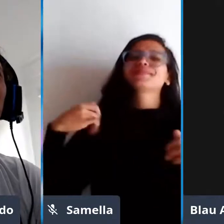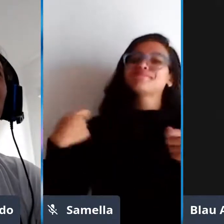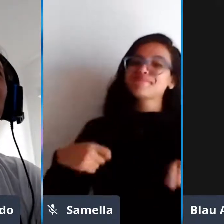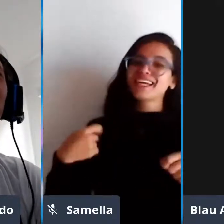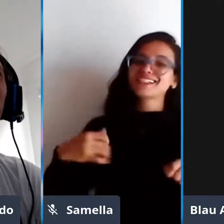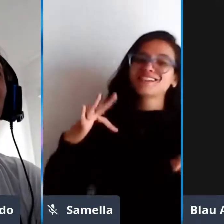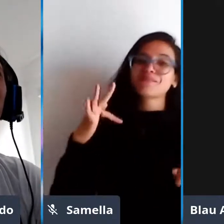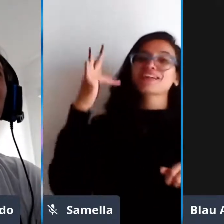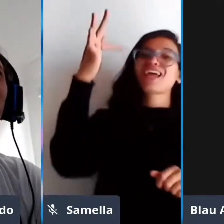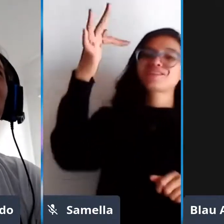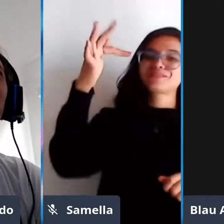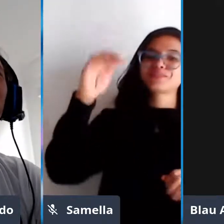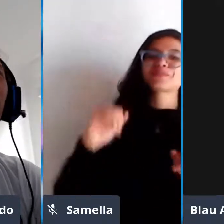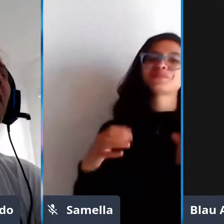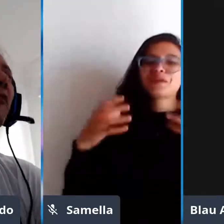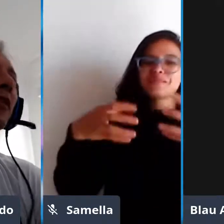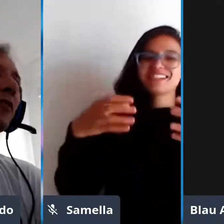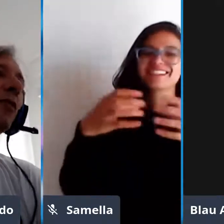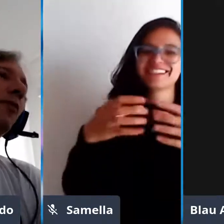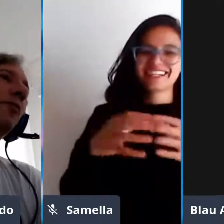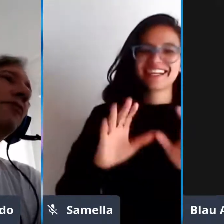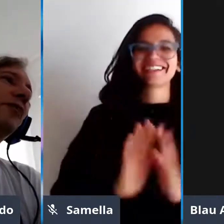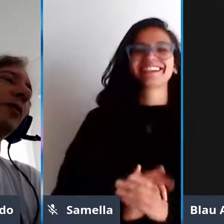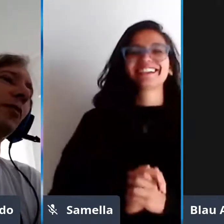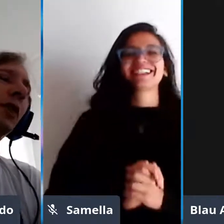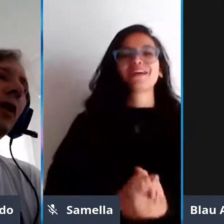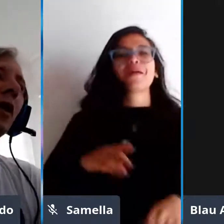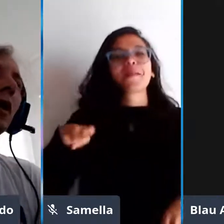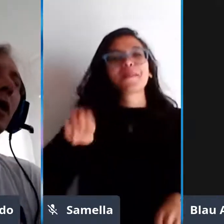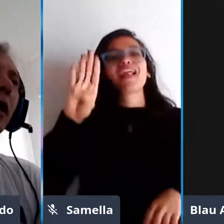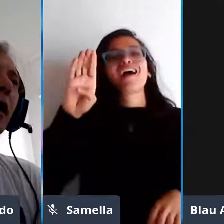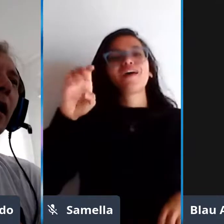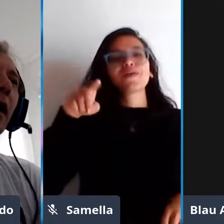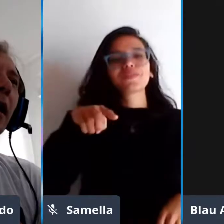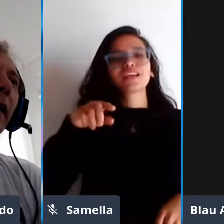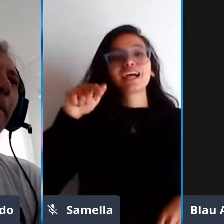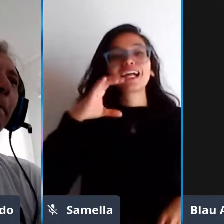não pode perder o foco perfeito Blau perfeito